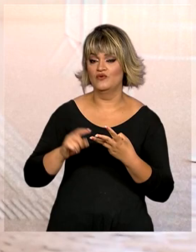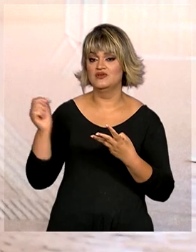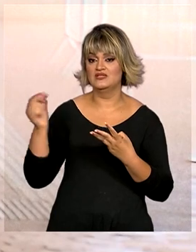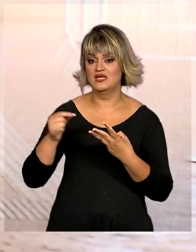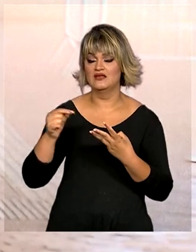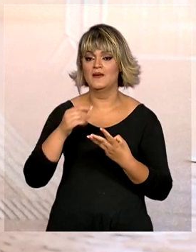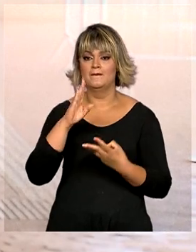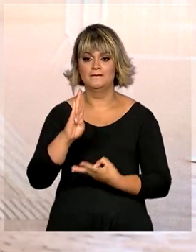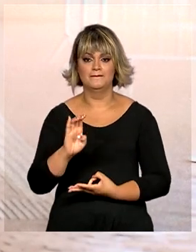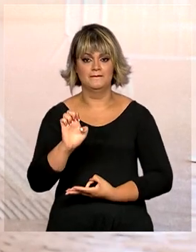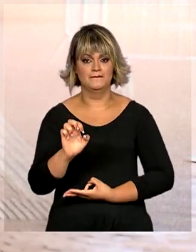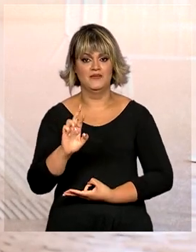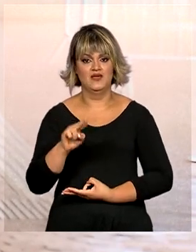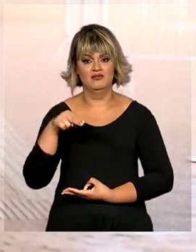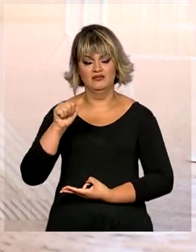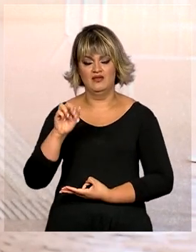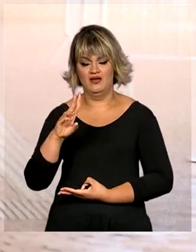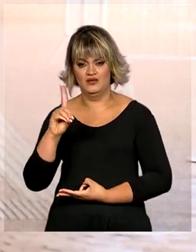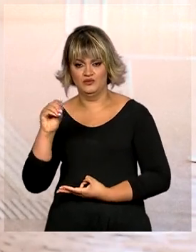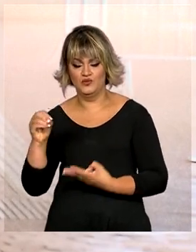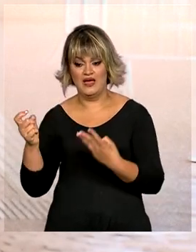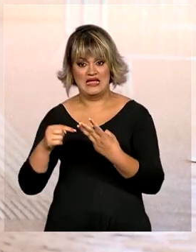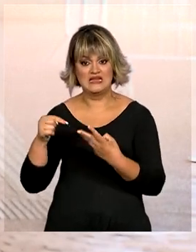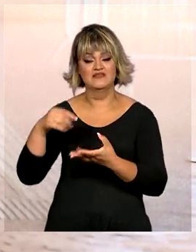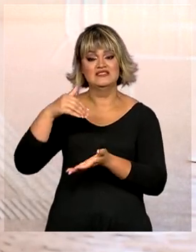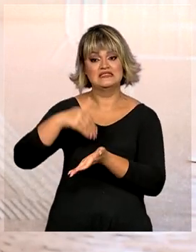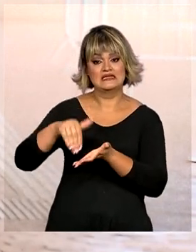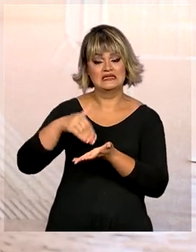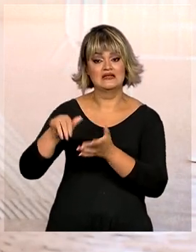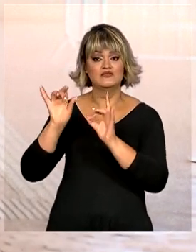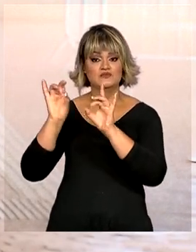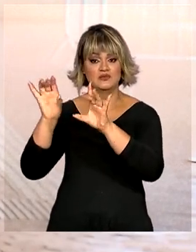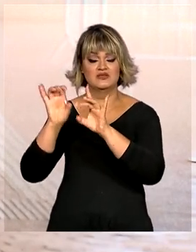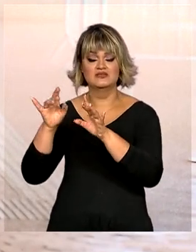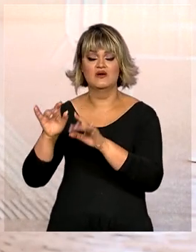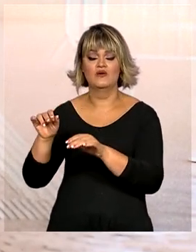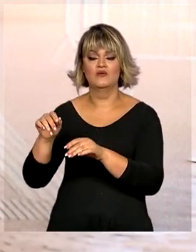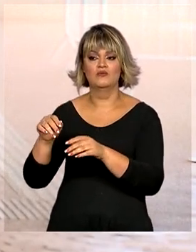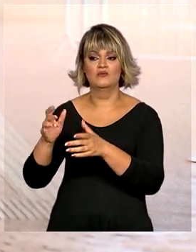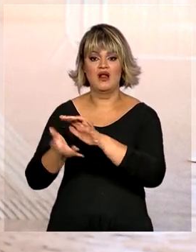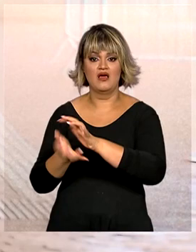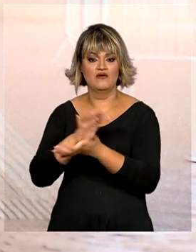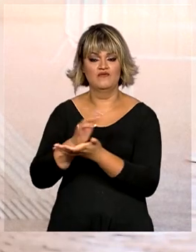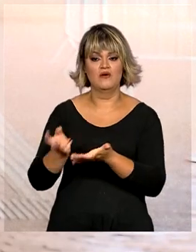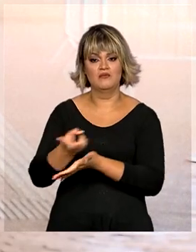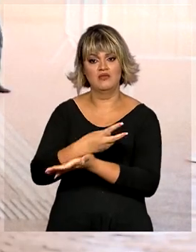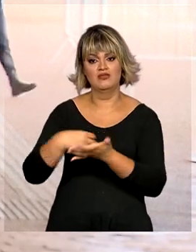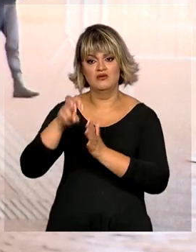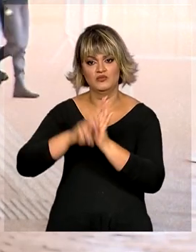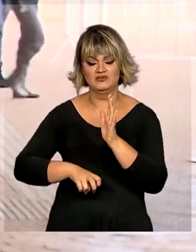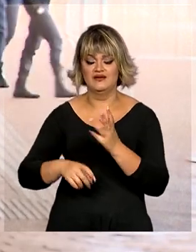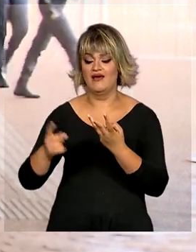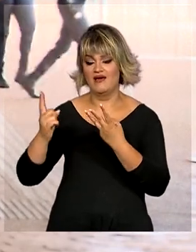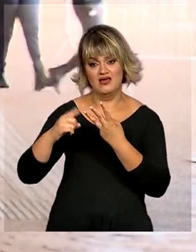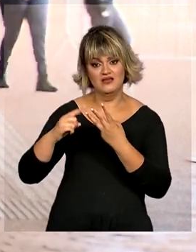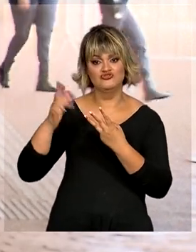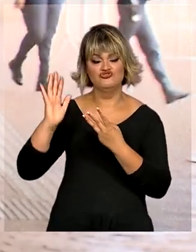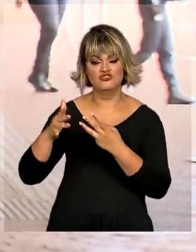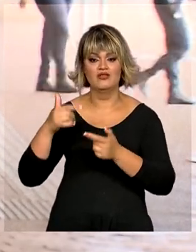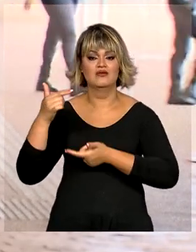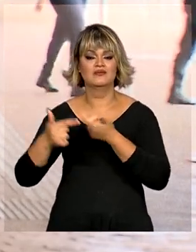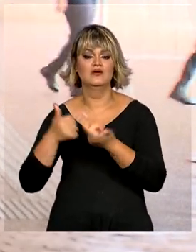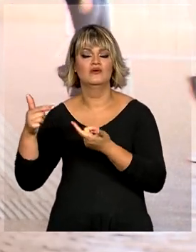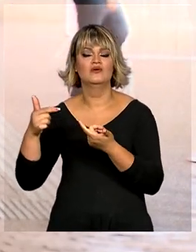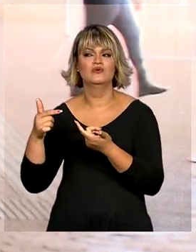é o de Bernardo Api, para o cargo de secretário especial para a reforma tributária. Api já ocupou, já fez